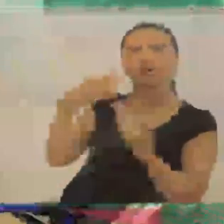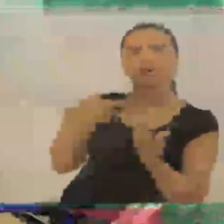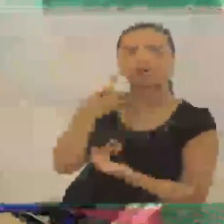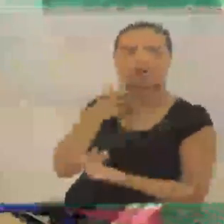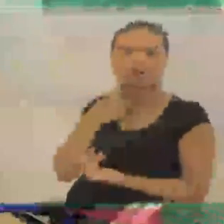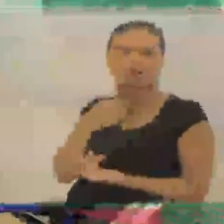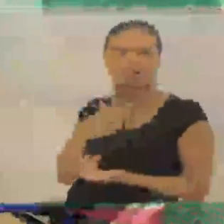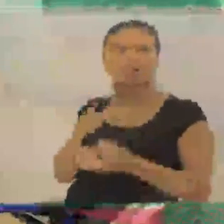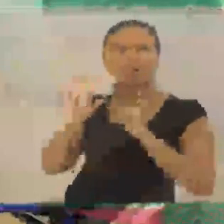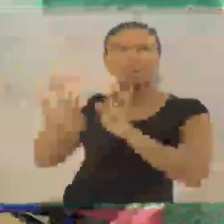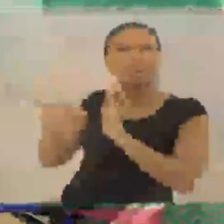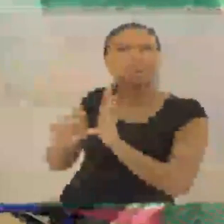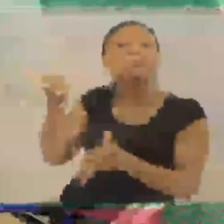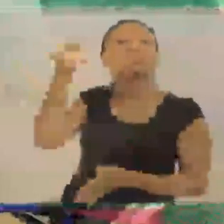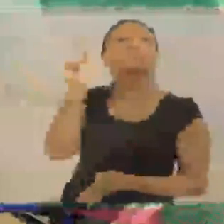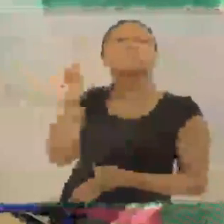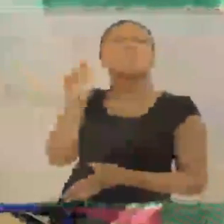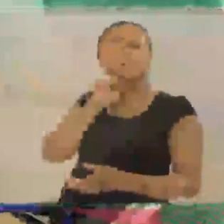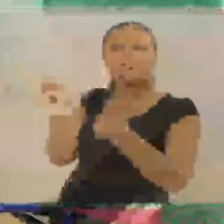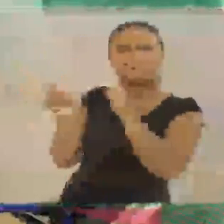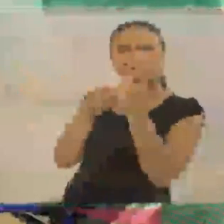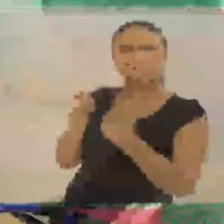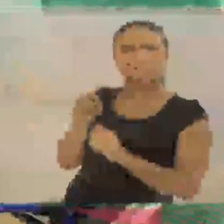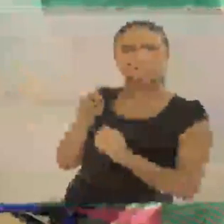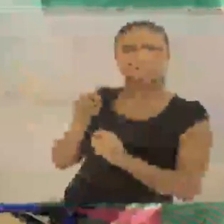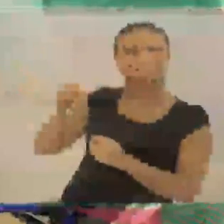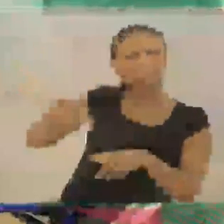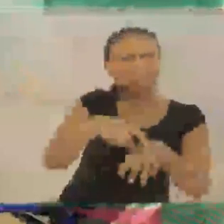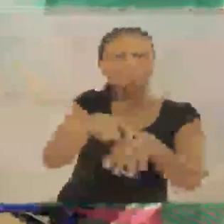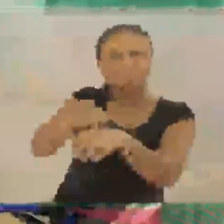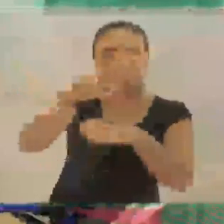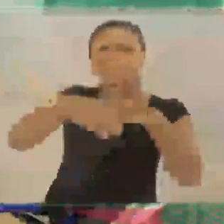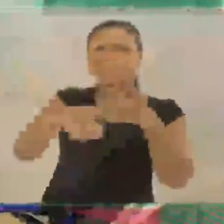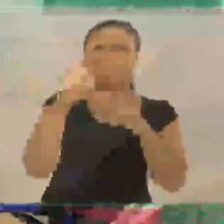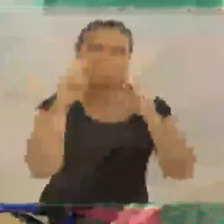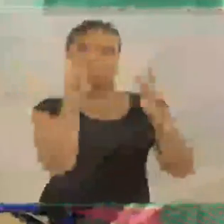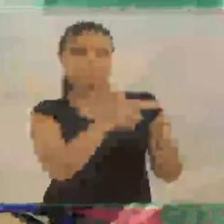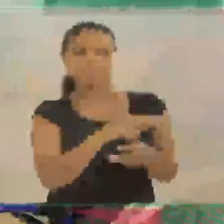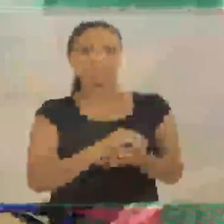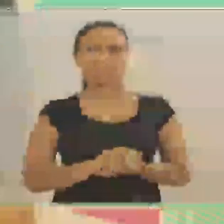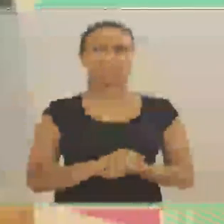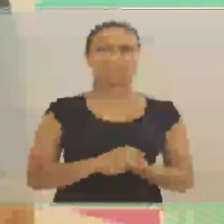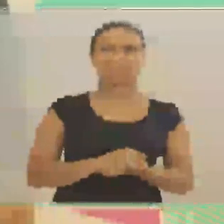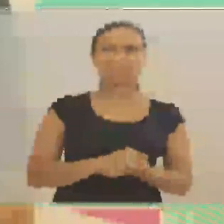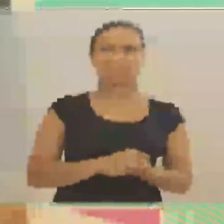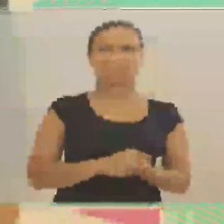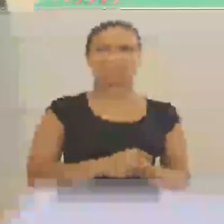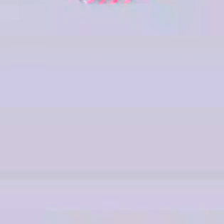E a gente vai conferir agora a primeira dessa série de reportagens, que é o Zé andando de trenó. Confere aí com a gente. Vai ser legal. agora trenó.